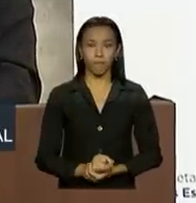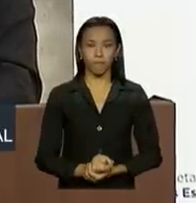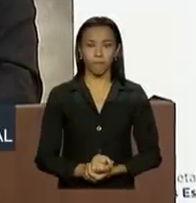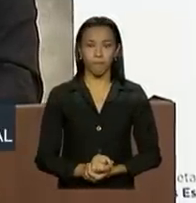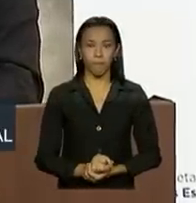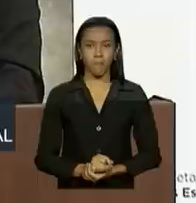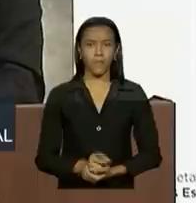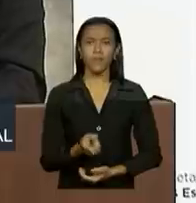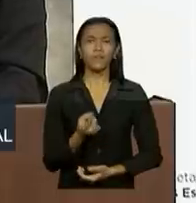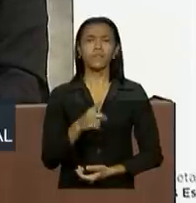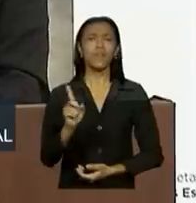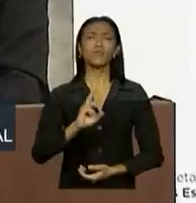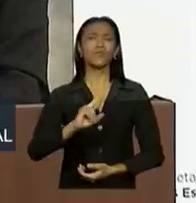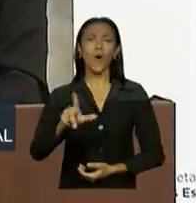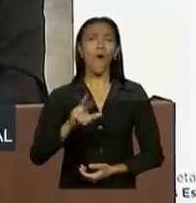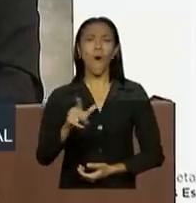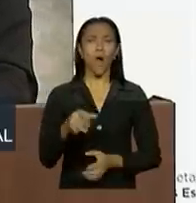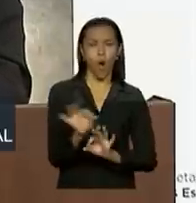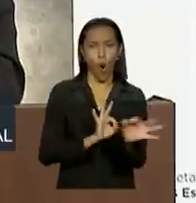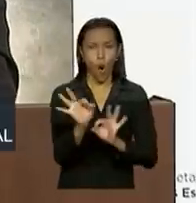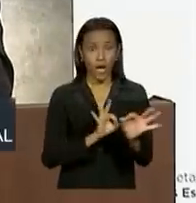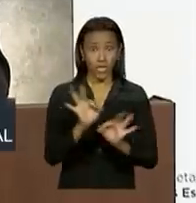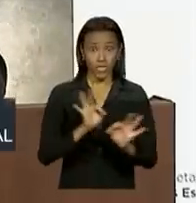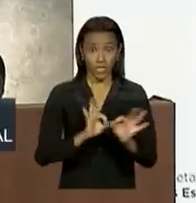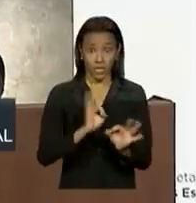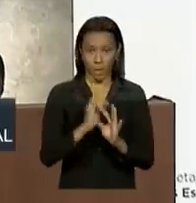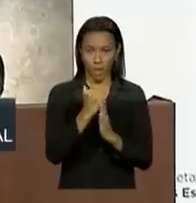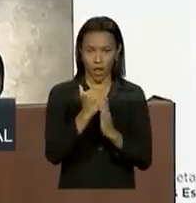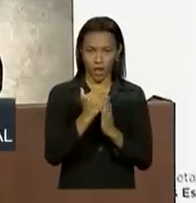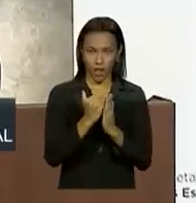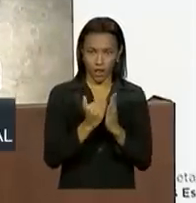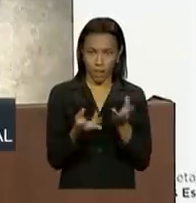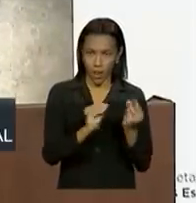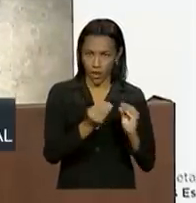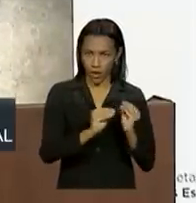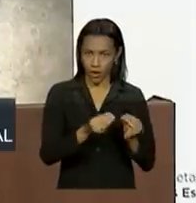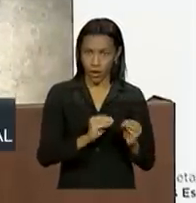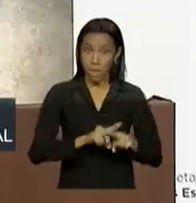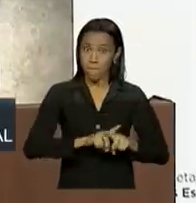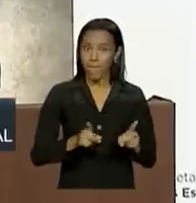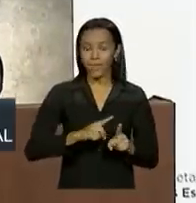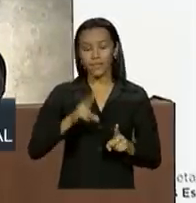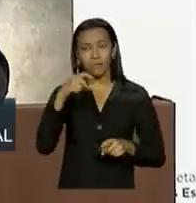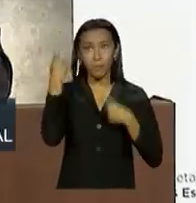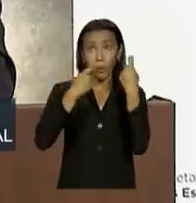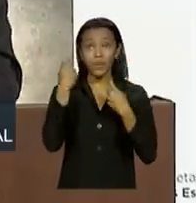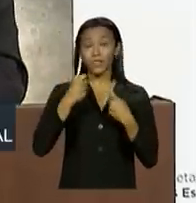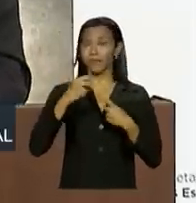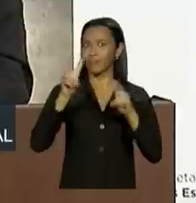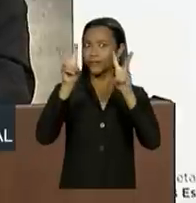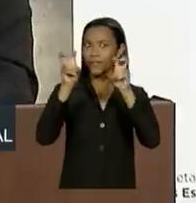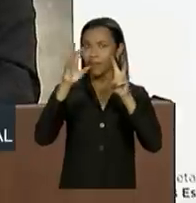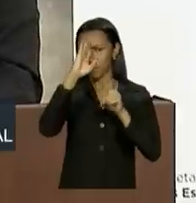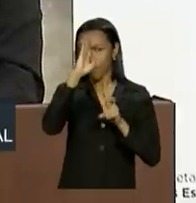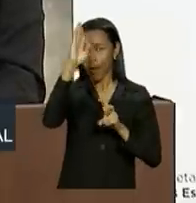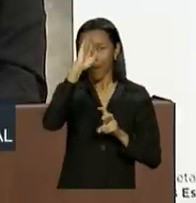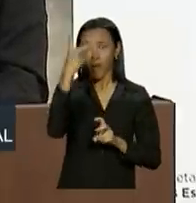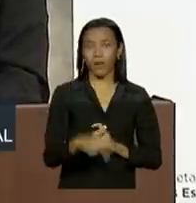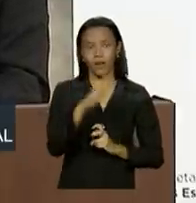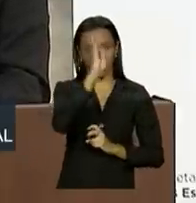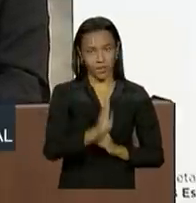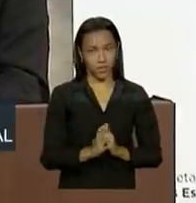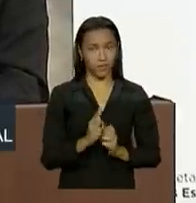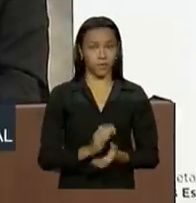não só de elaboração, mas de intervenção nos grandes temas nacionais. Ao longo desses